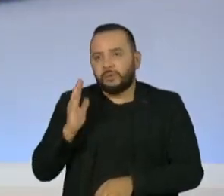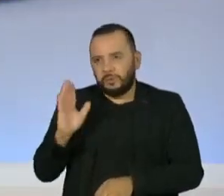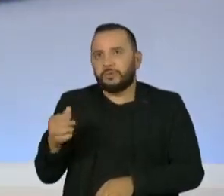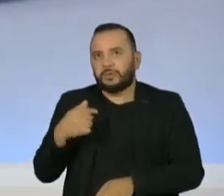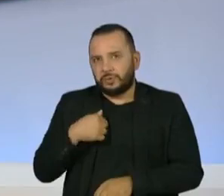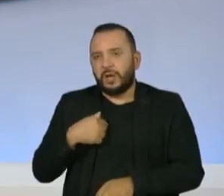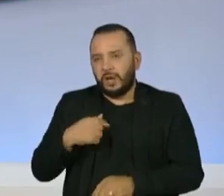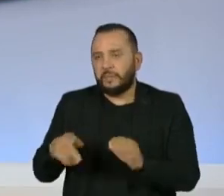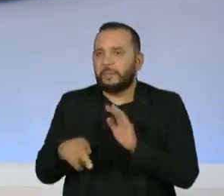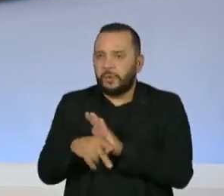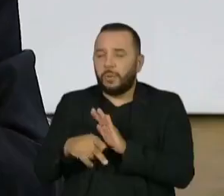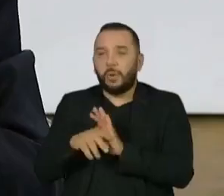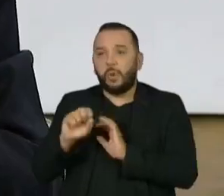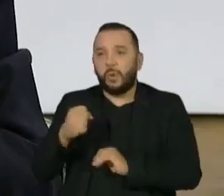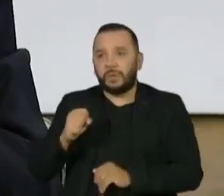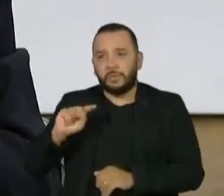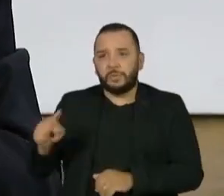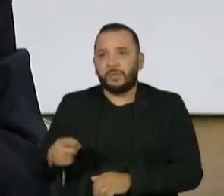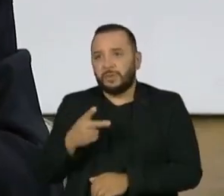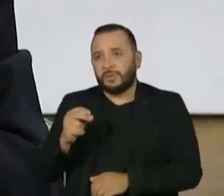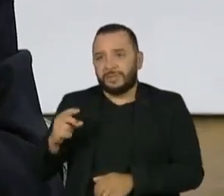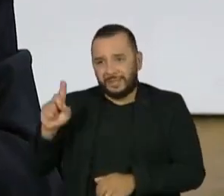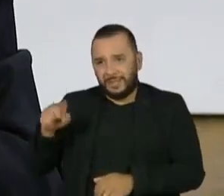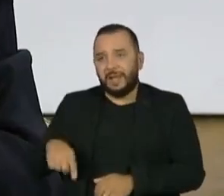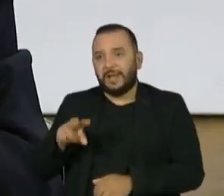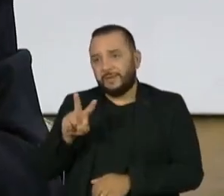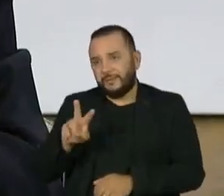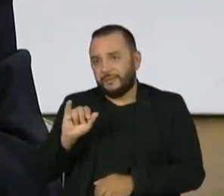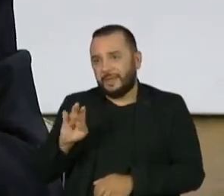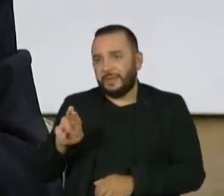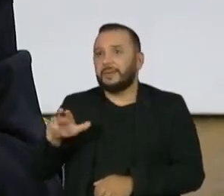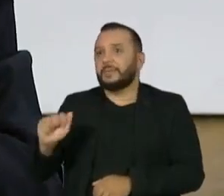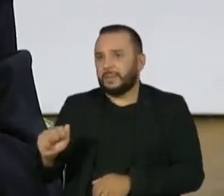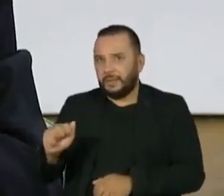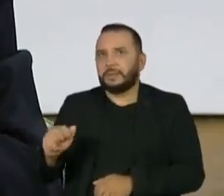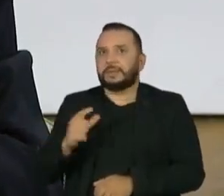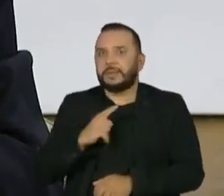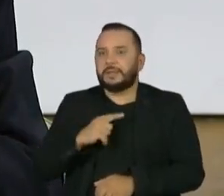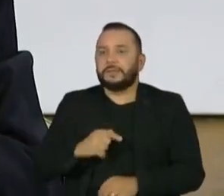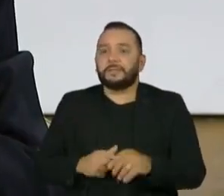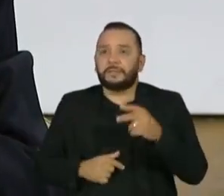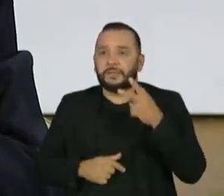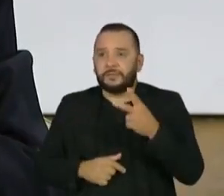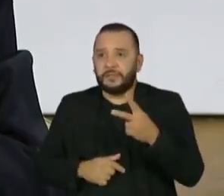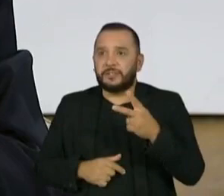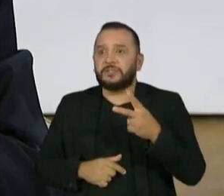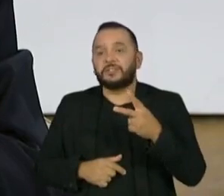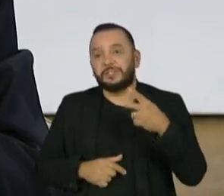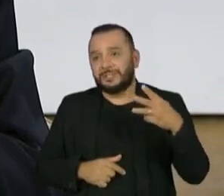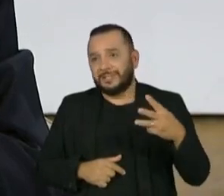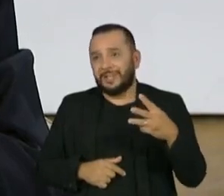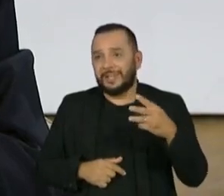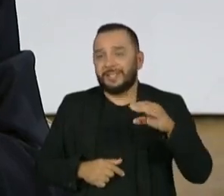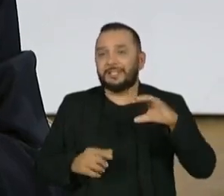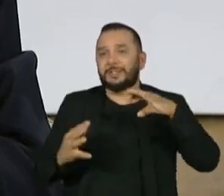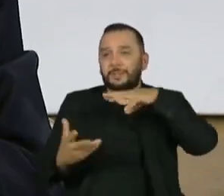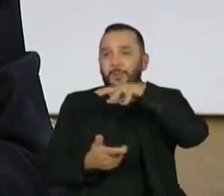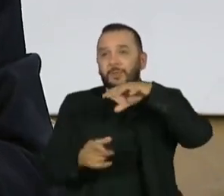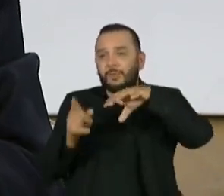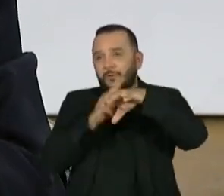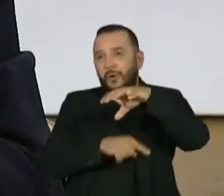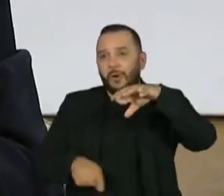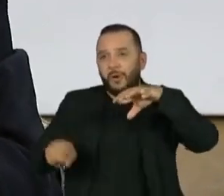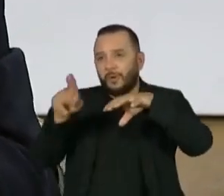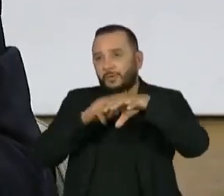delas da Vibra. Só para as 8.200 da Vibra, nós damos 23 voltas na Terra todo dia. É quase